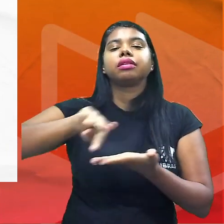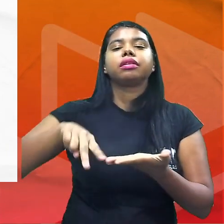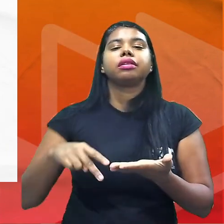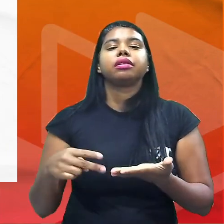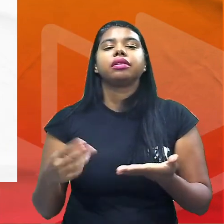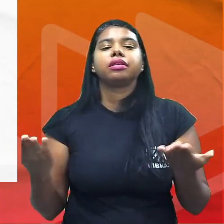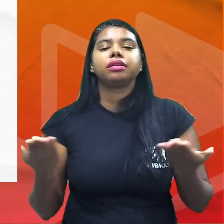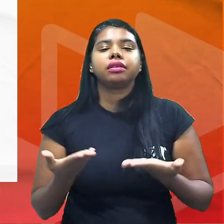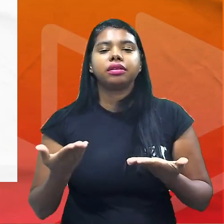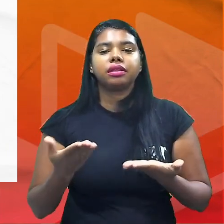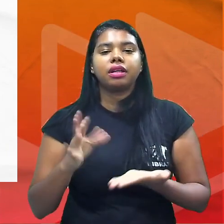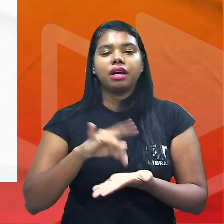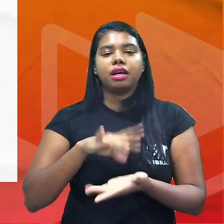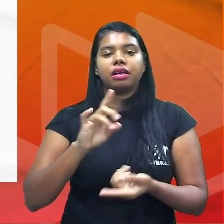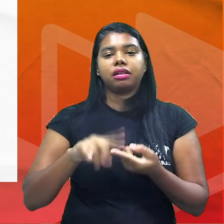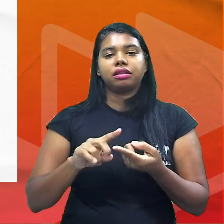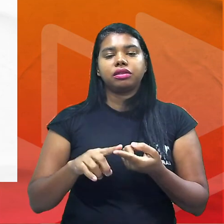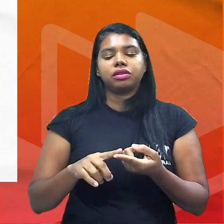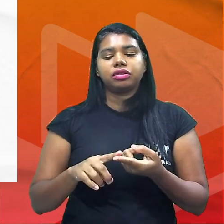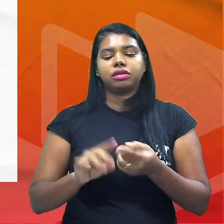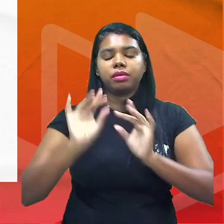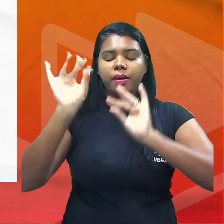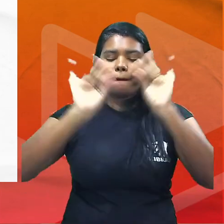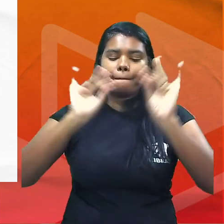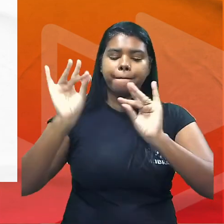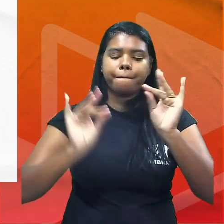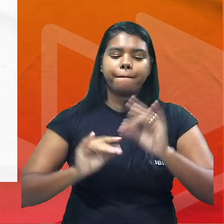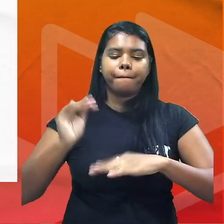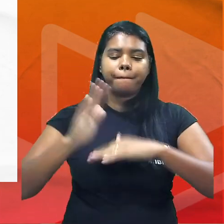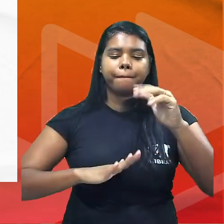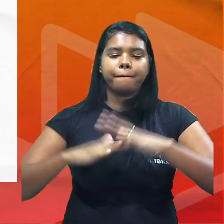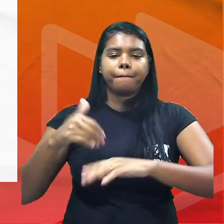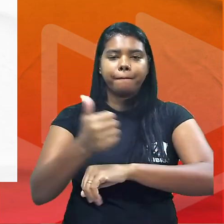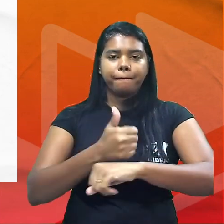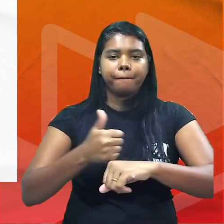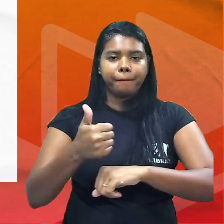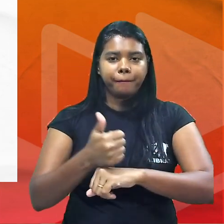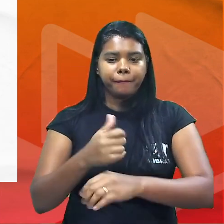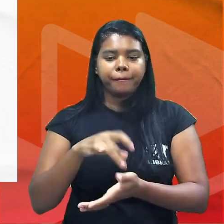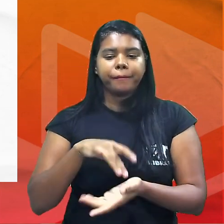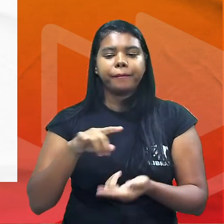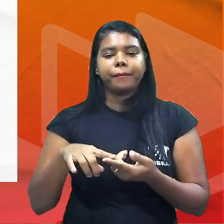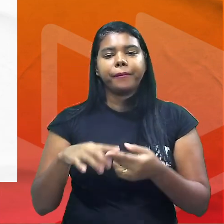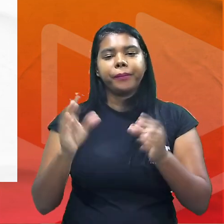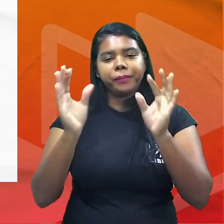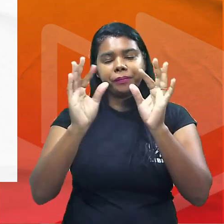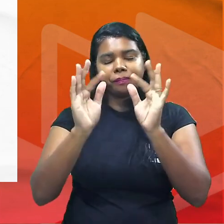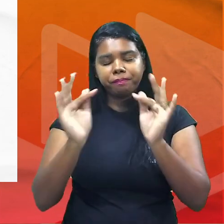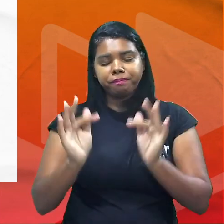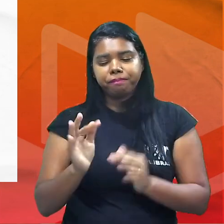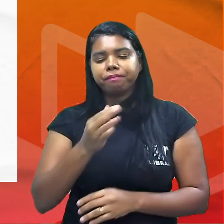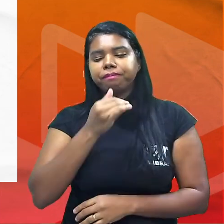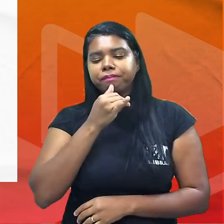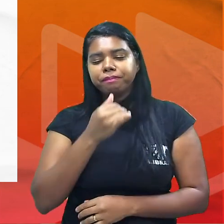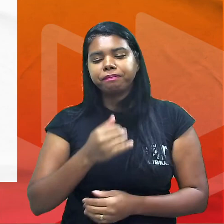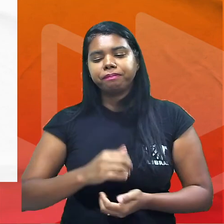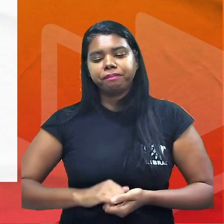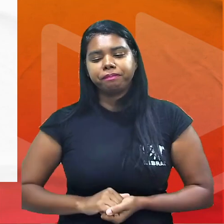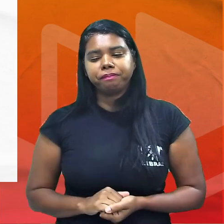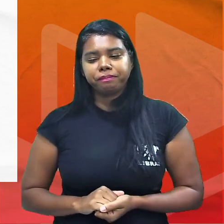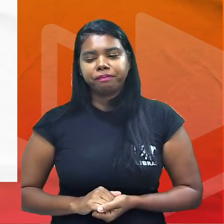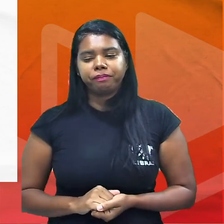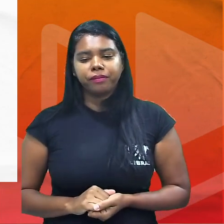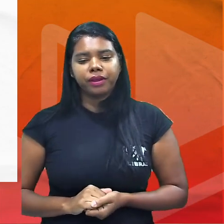distintas com atividades mais específicas e profissionais mais versátiles ele até exemplifica ele coloca lá um médico um